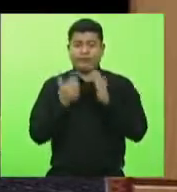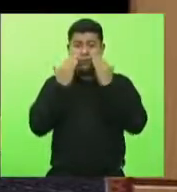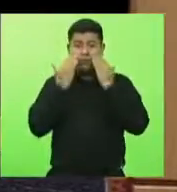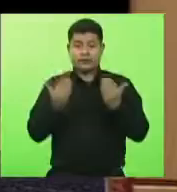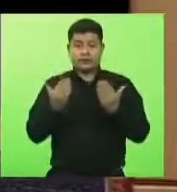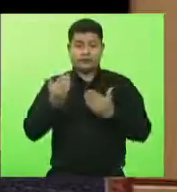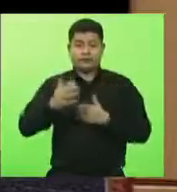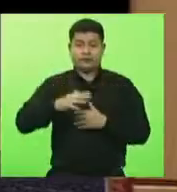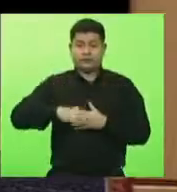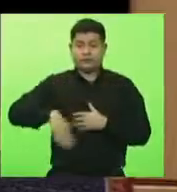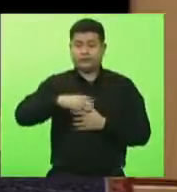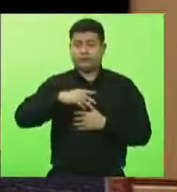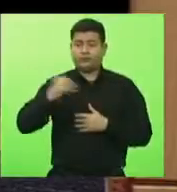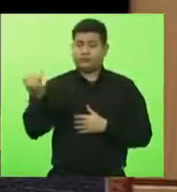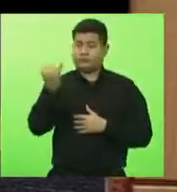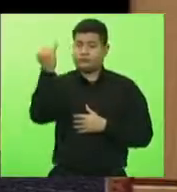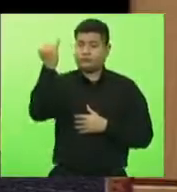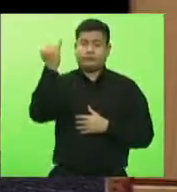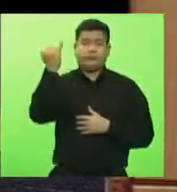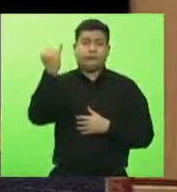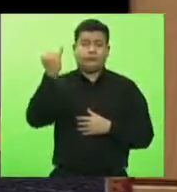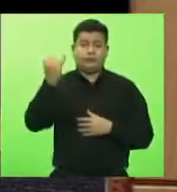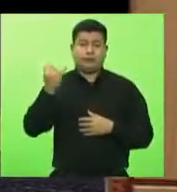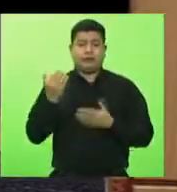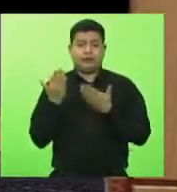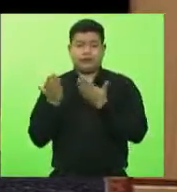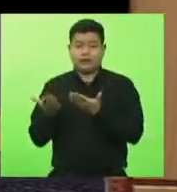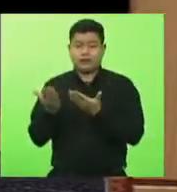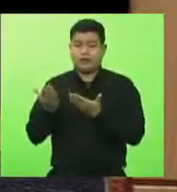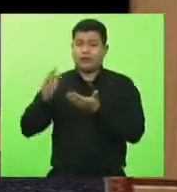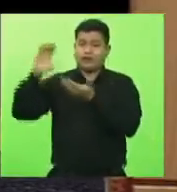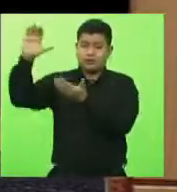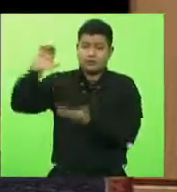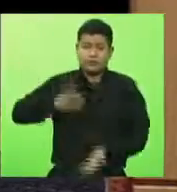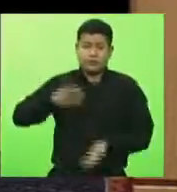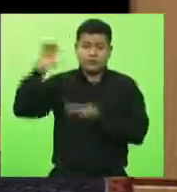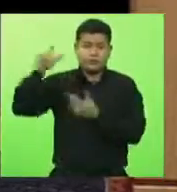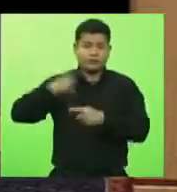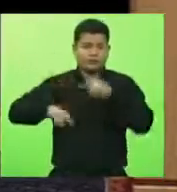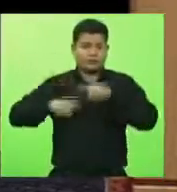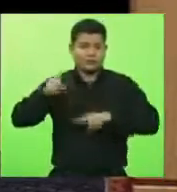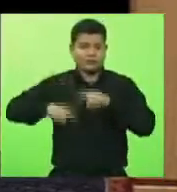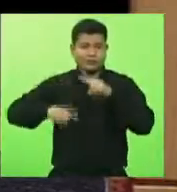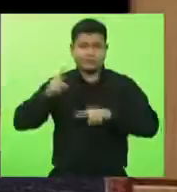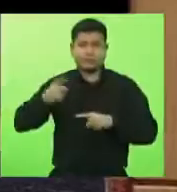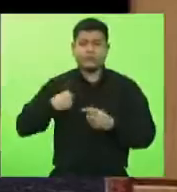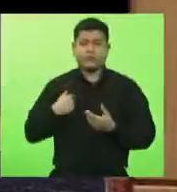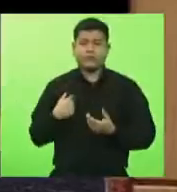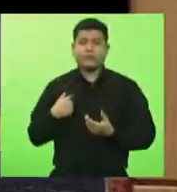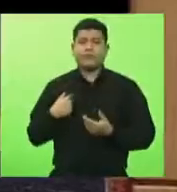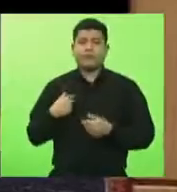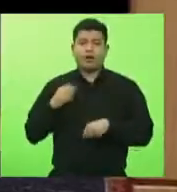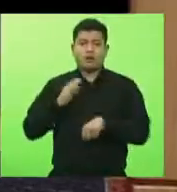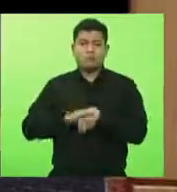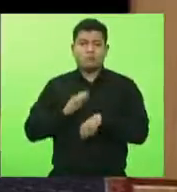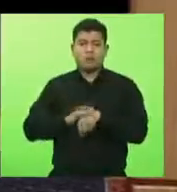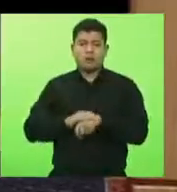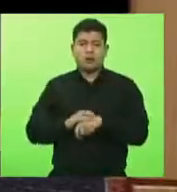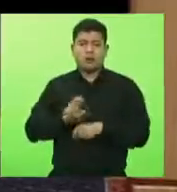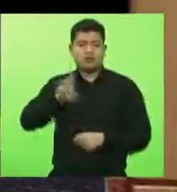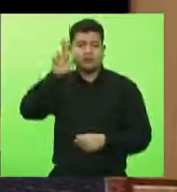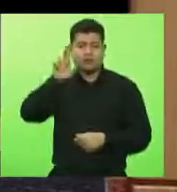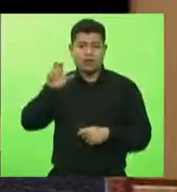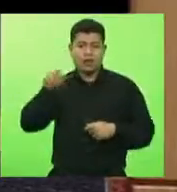Catarina a questão das importações do Mercosul via território catarinense. Nós